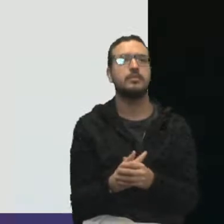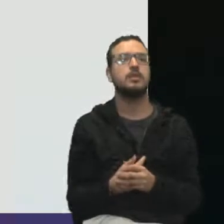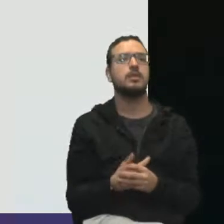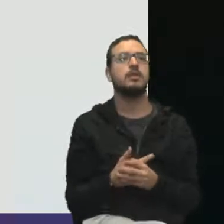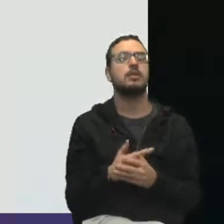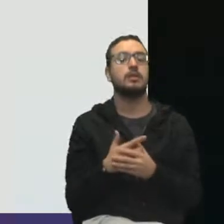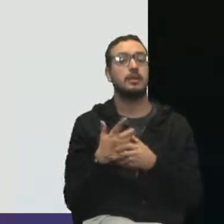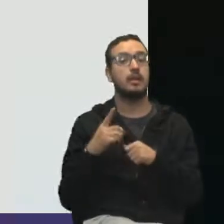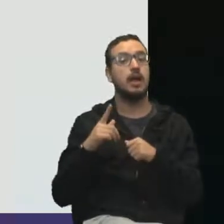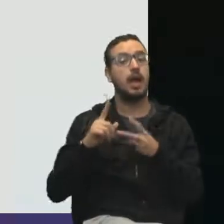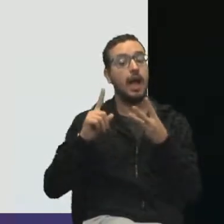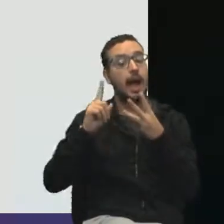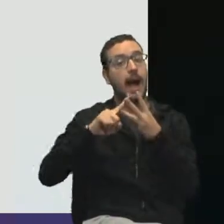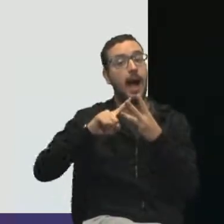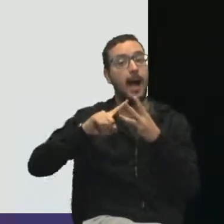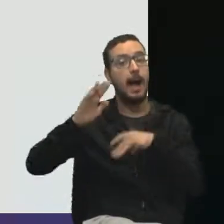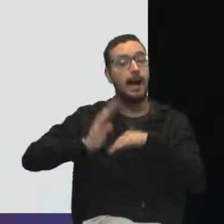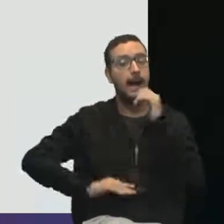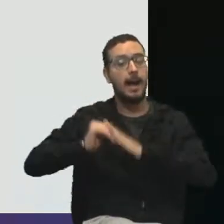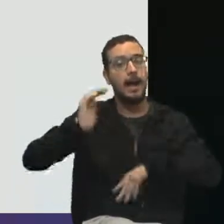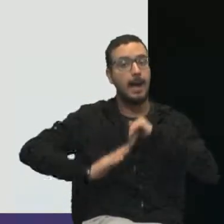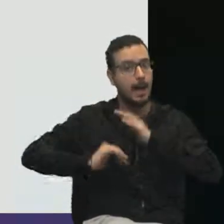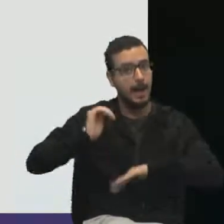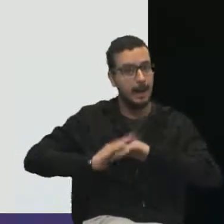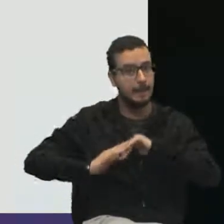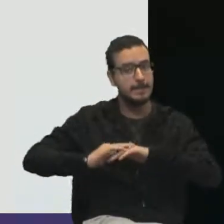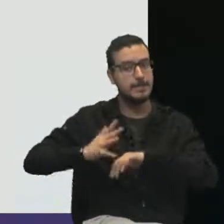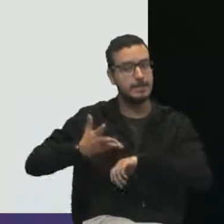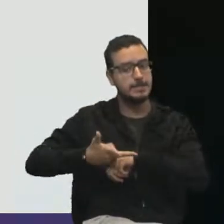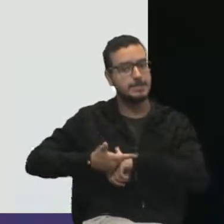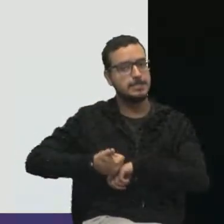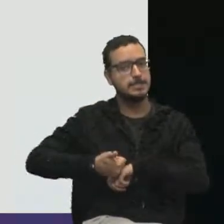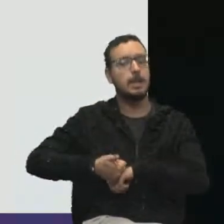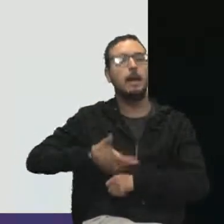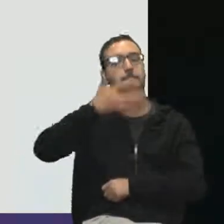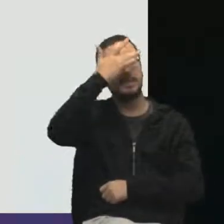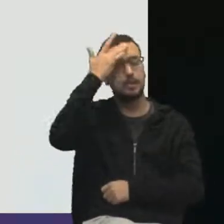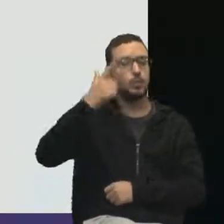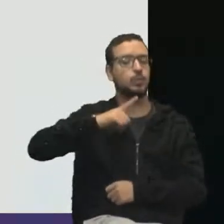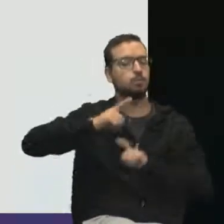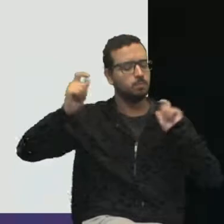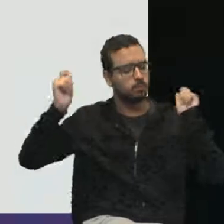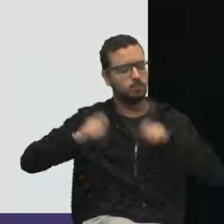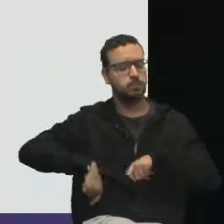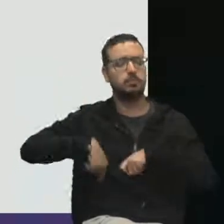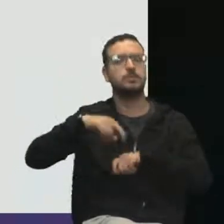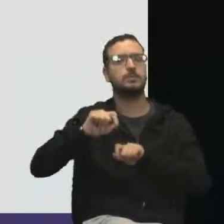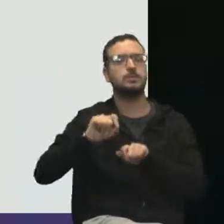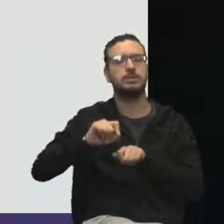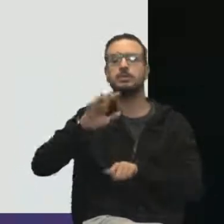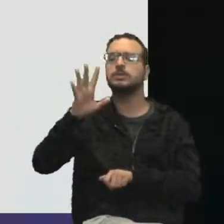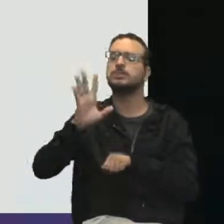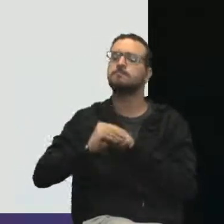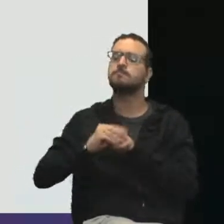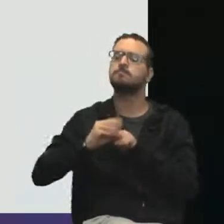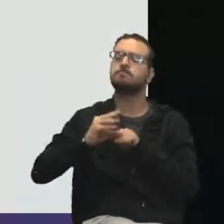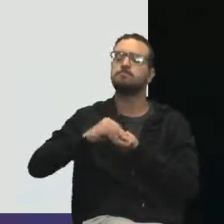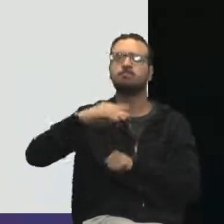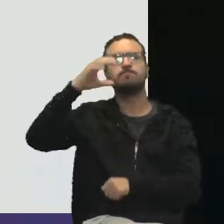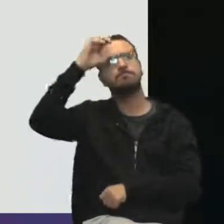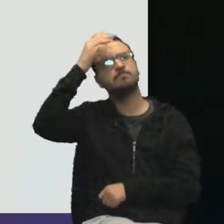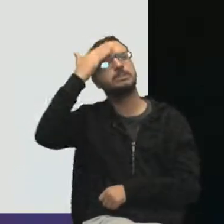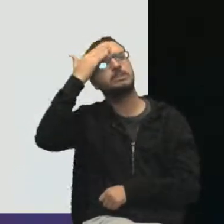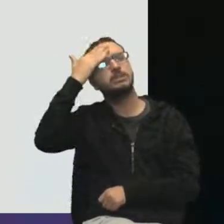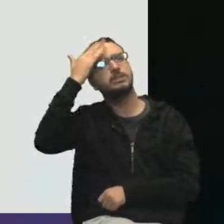capacidade que um profissional possui de transformar o seu conhecimento em algum uso real. Produzir